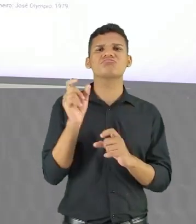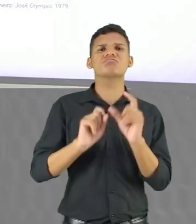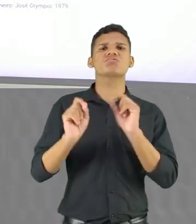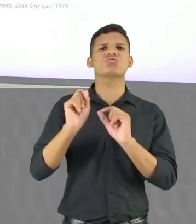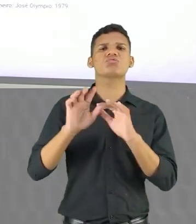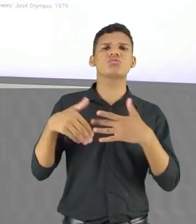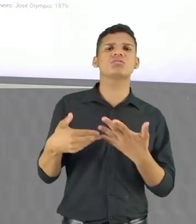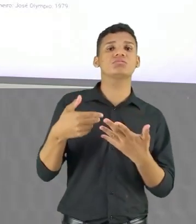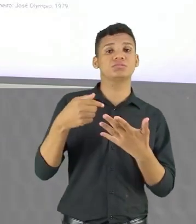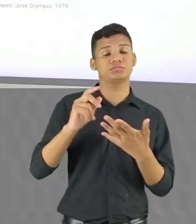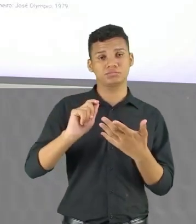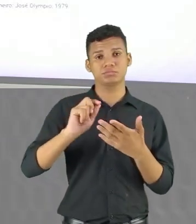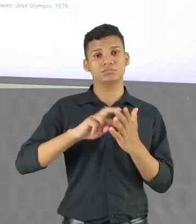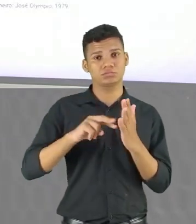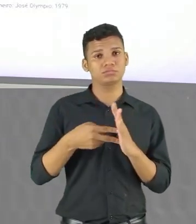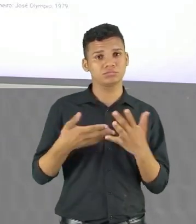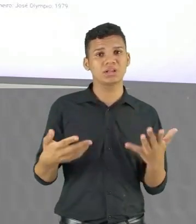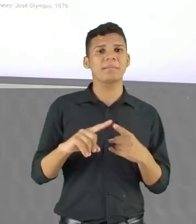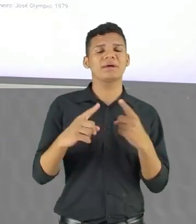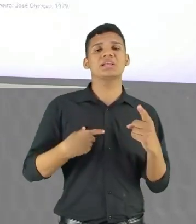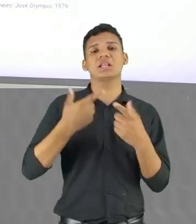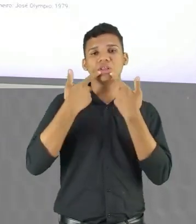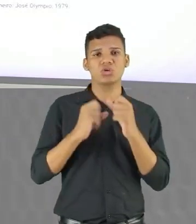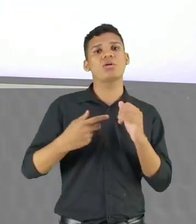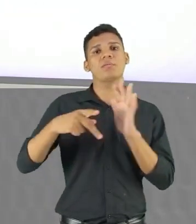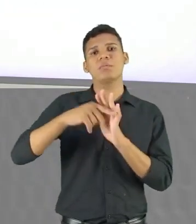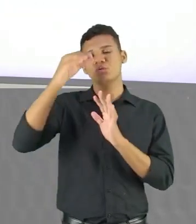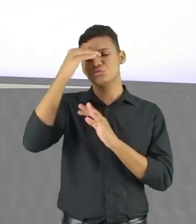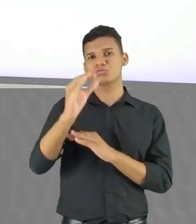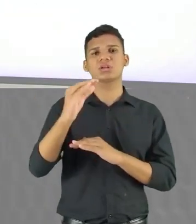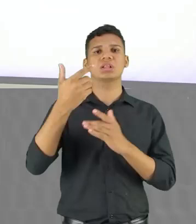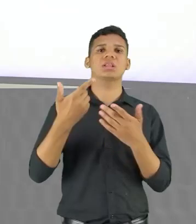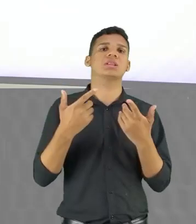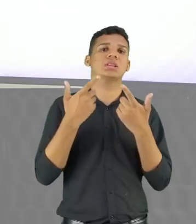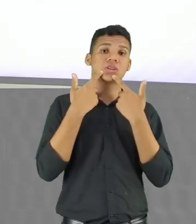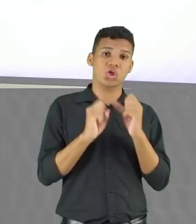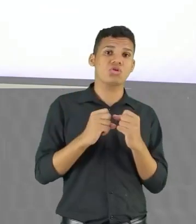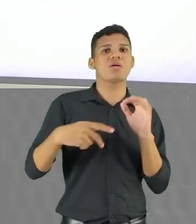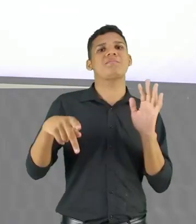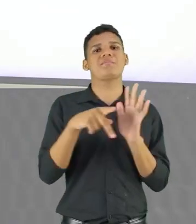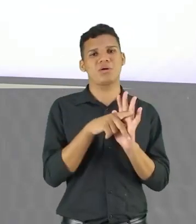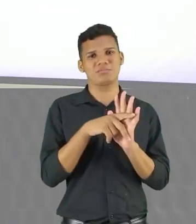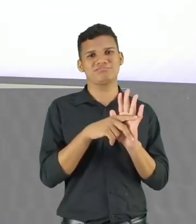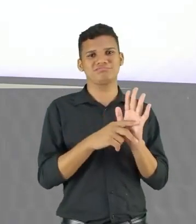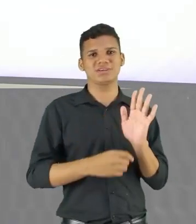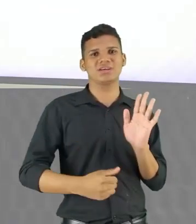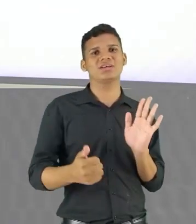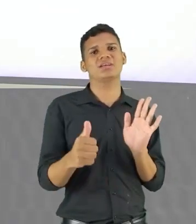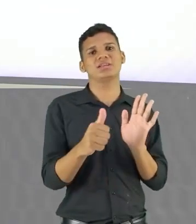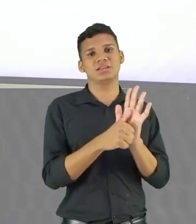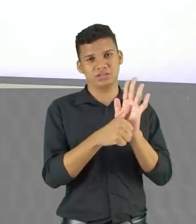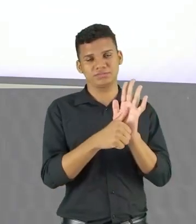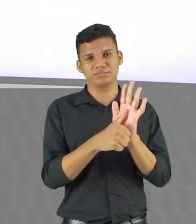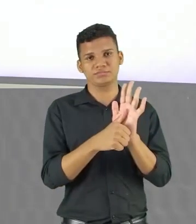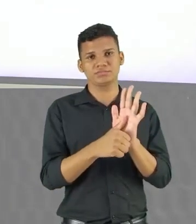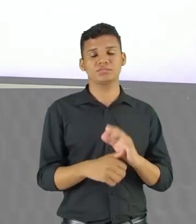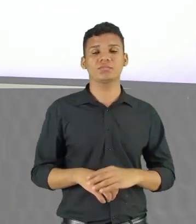língua é identidade. A gente sabe disso. Língua é cultura, língua é identidade. E aí, considerando isso, a gente vai para o contexto da questão.